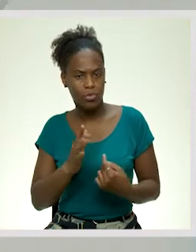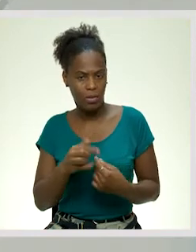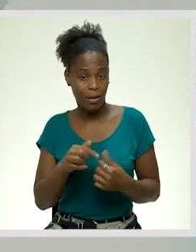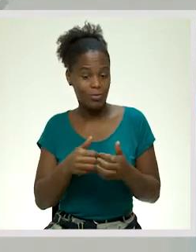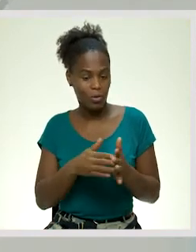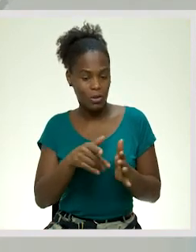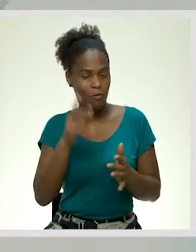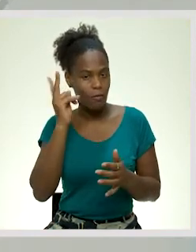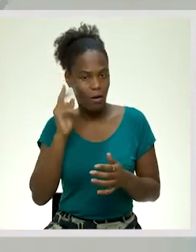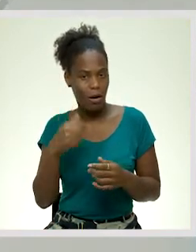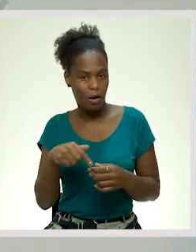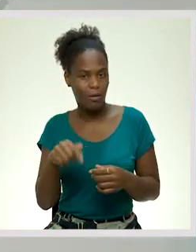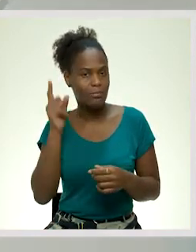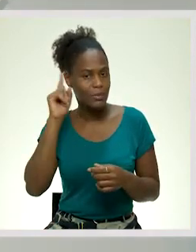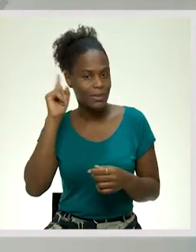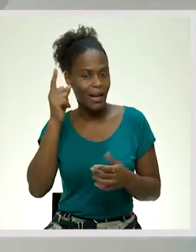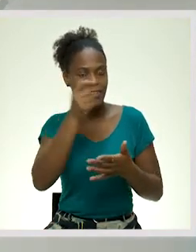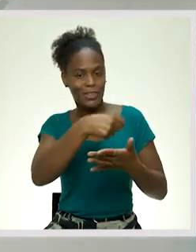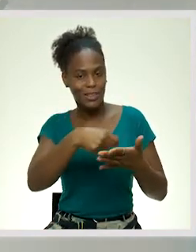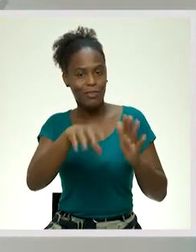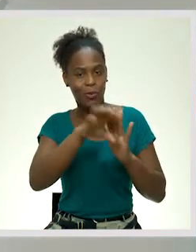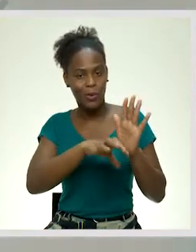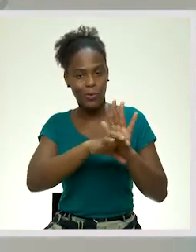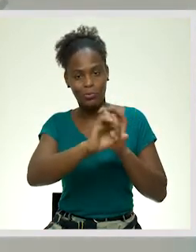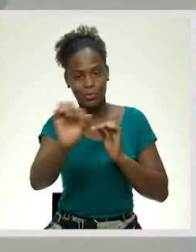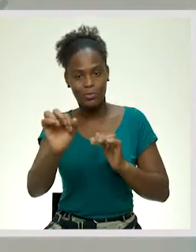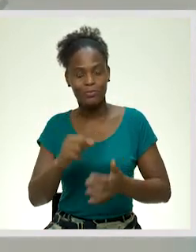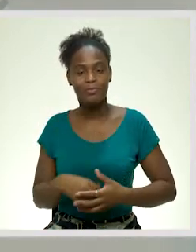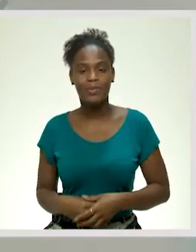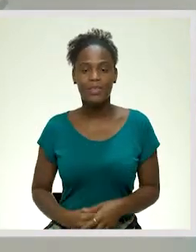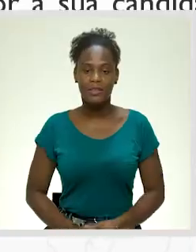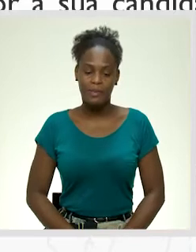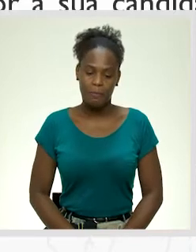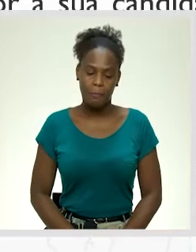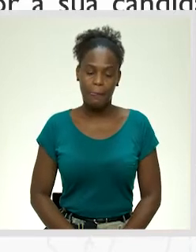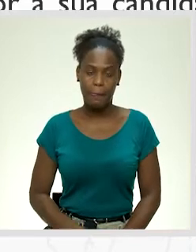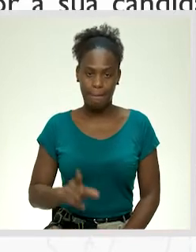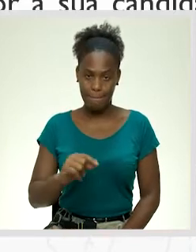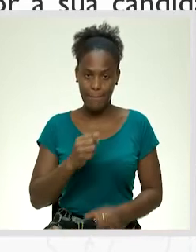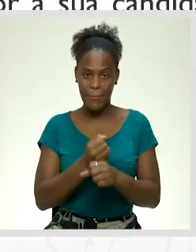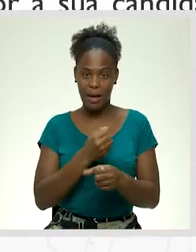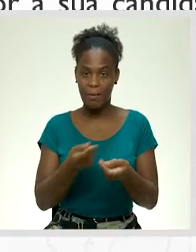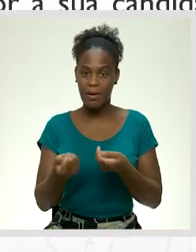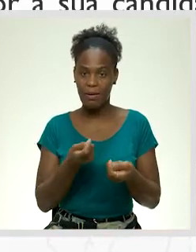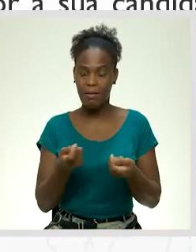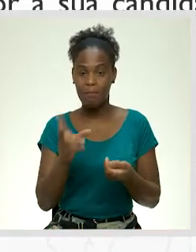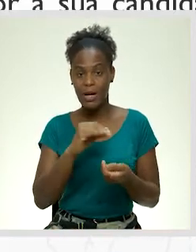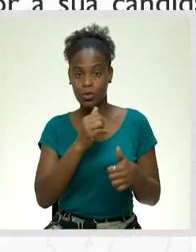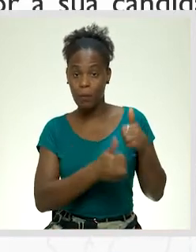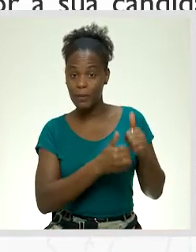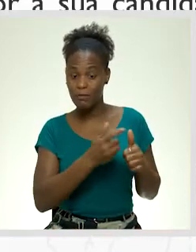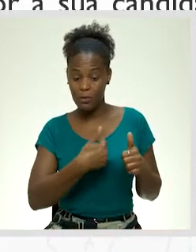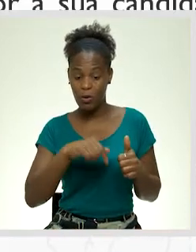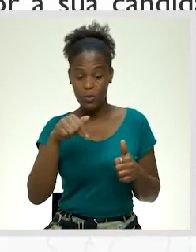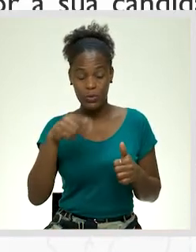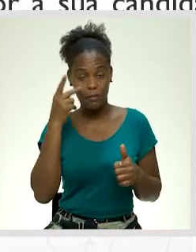Tudo isto conta e é importante constar no currículum vitae. em mercados de trabalho cada vez mais competitivo que